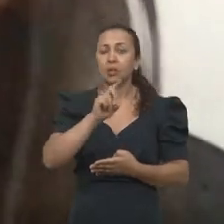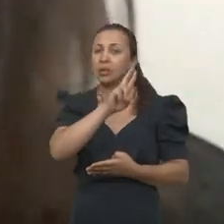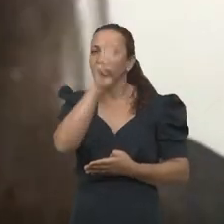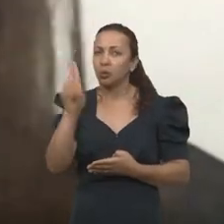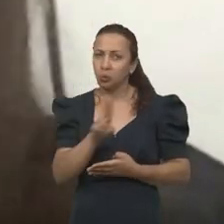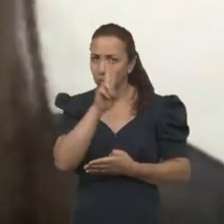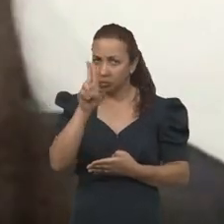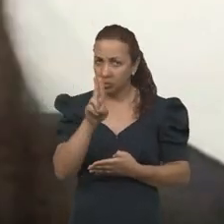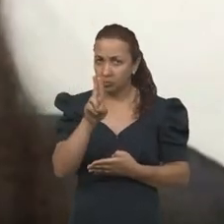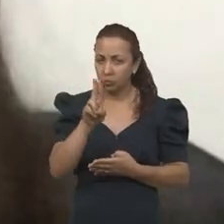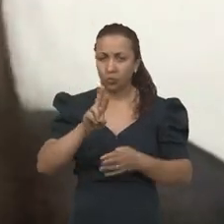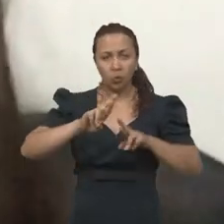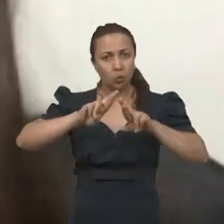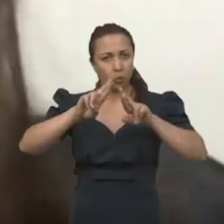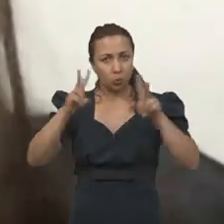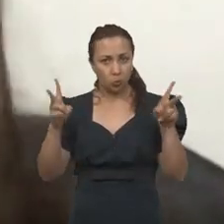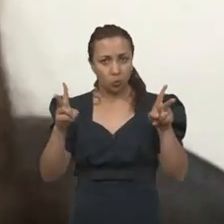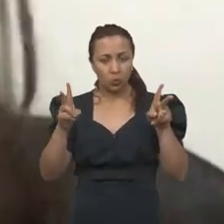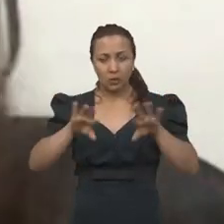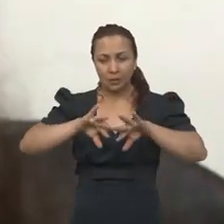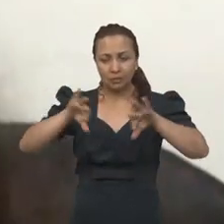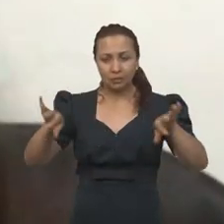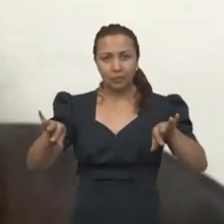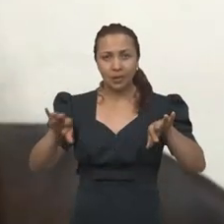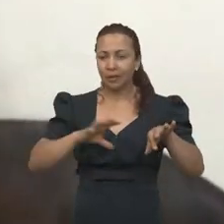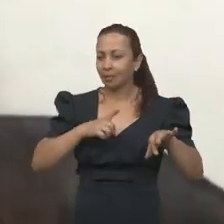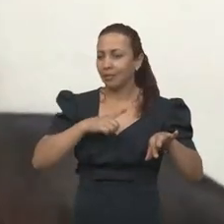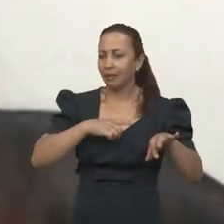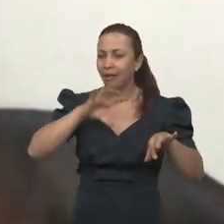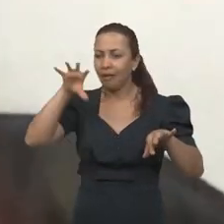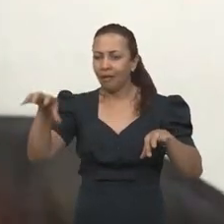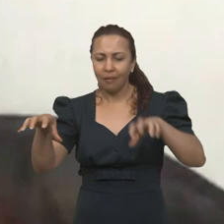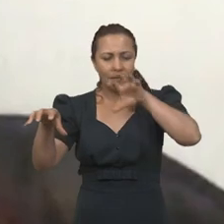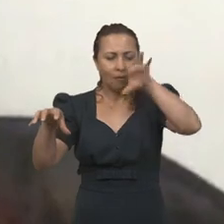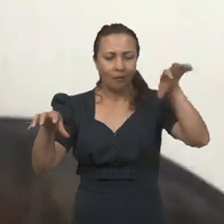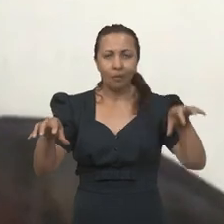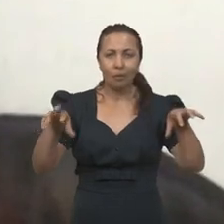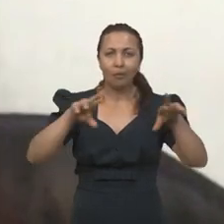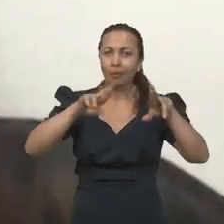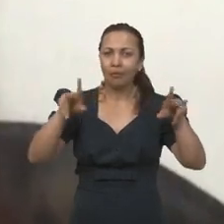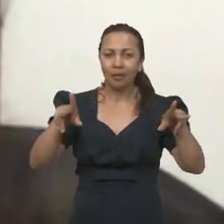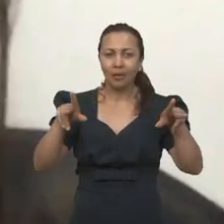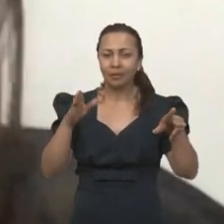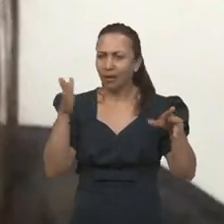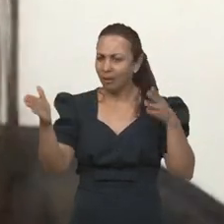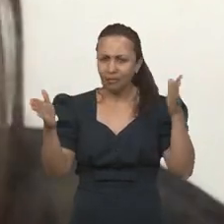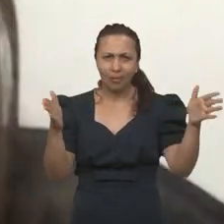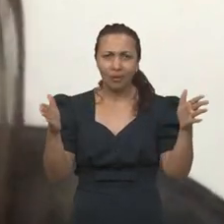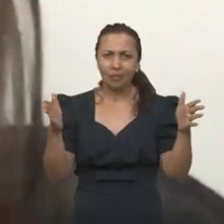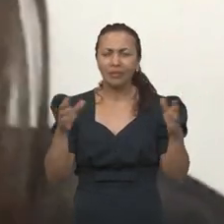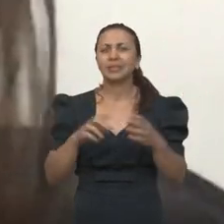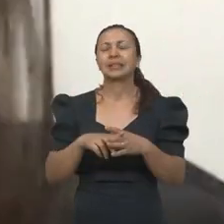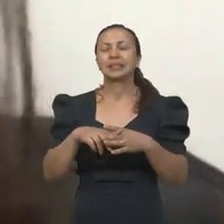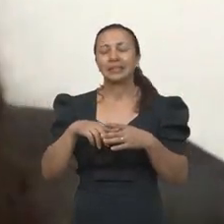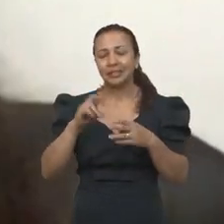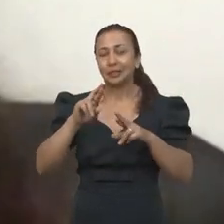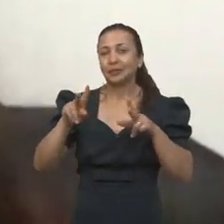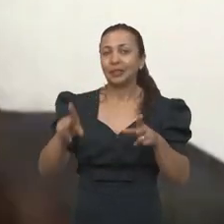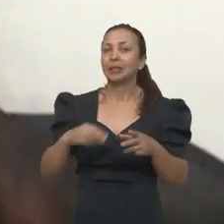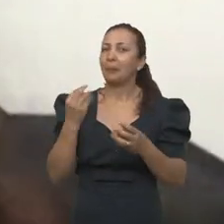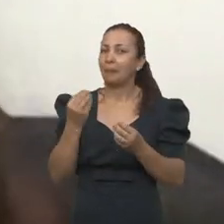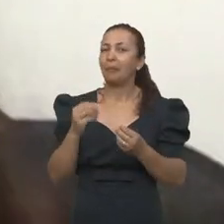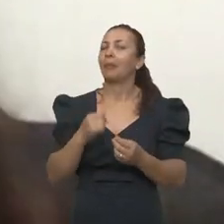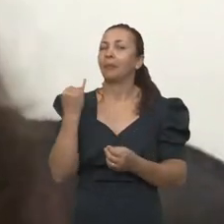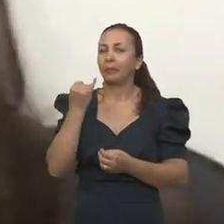e não utilizando, né? E a comparação entre os grupos mostra uma diferença significativa muito considerável